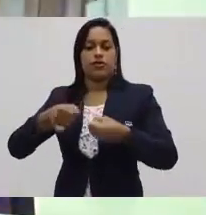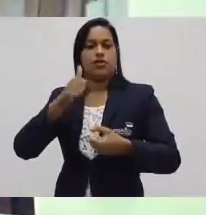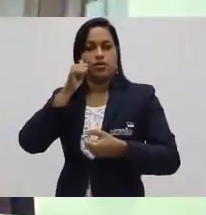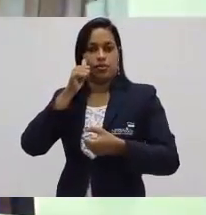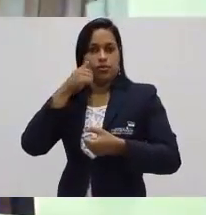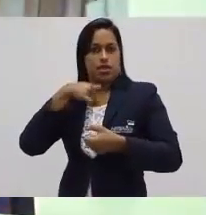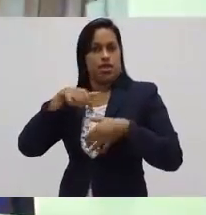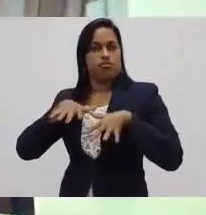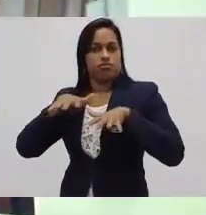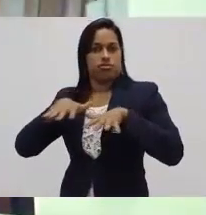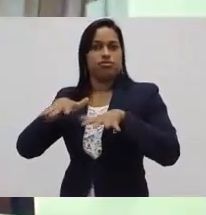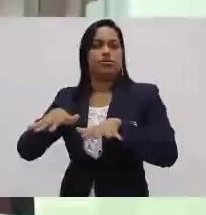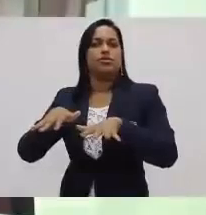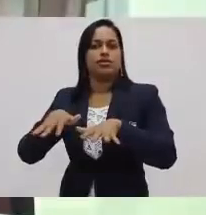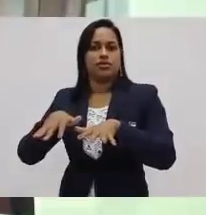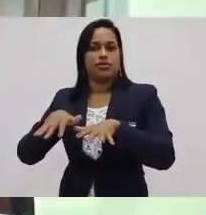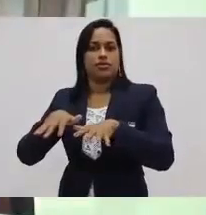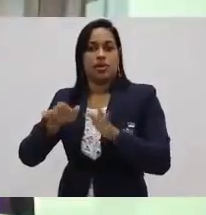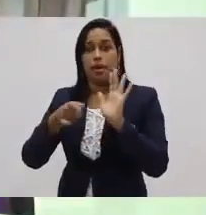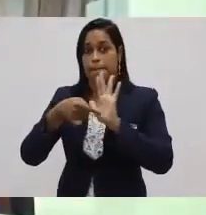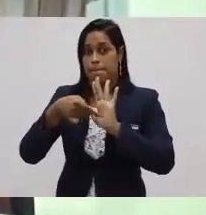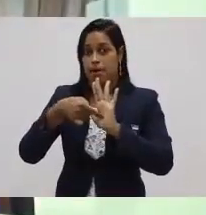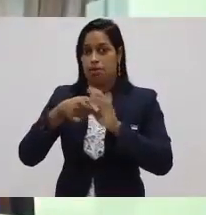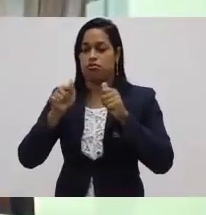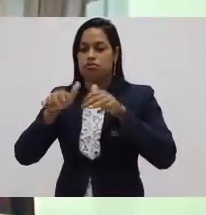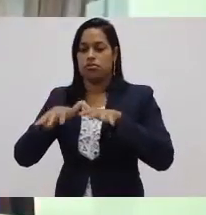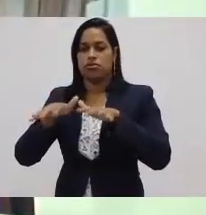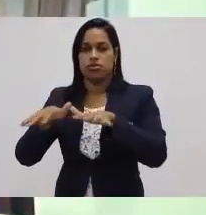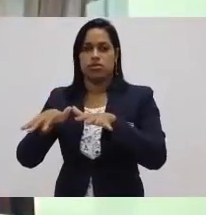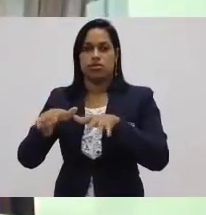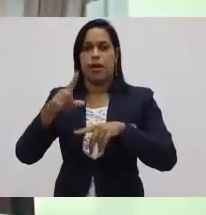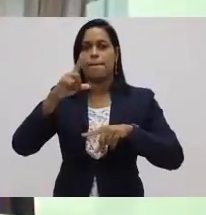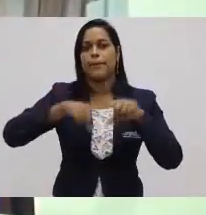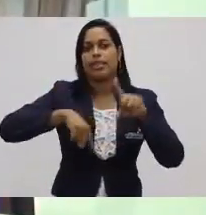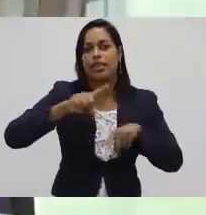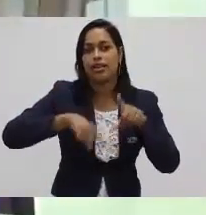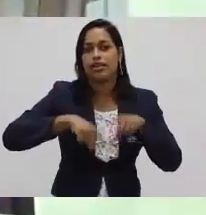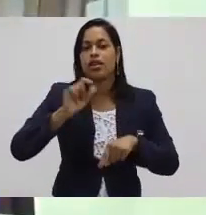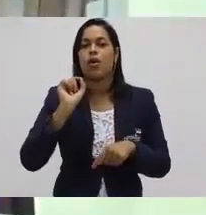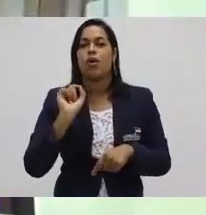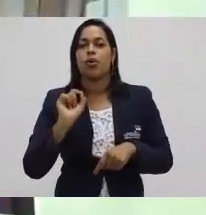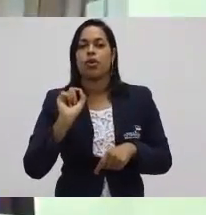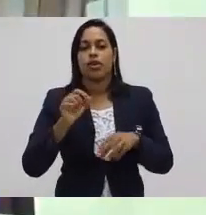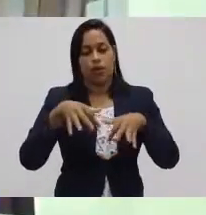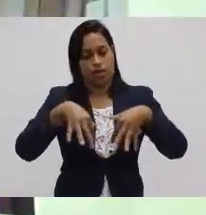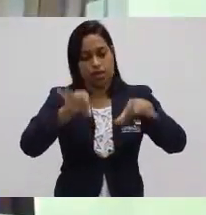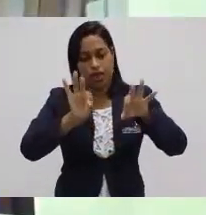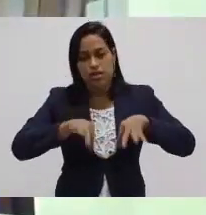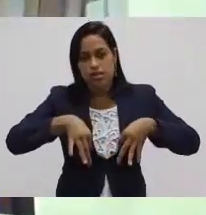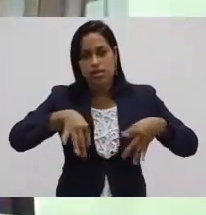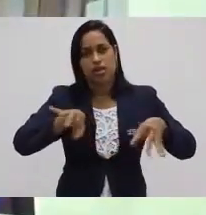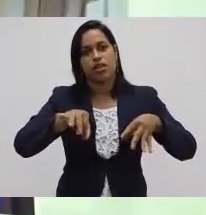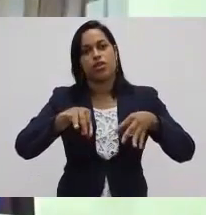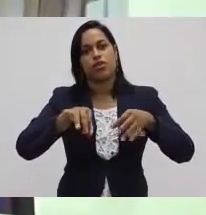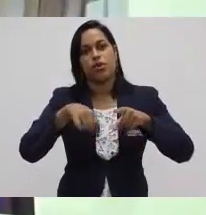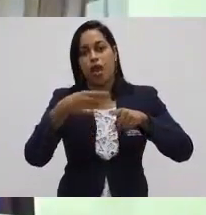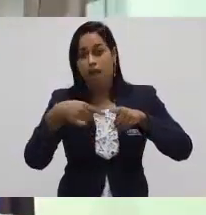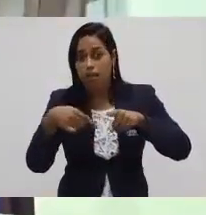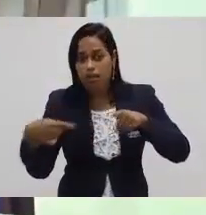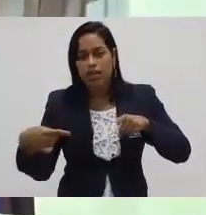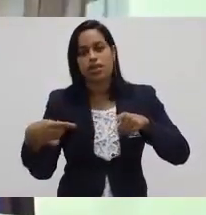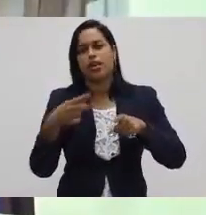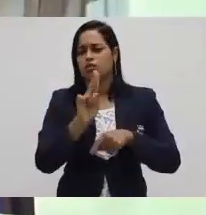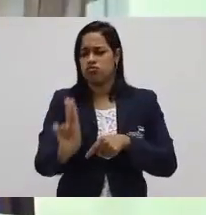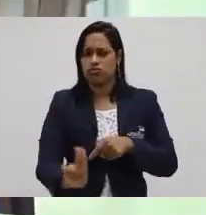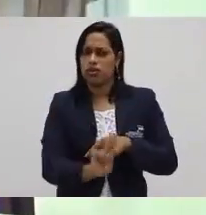o intelecto, é a mão da costureira. A matéria-prima é o tecido, é a linha, etc. Tudo aquilo que ela usa